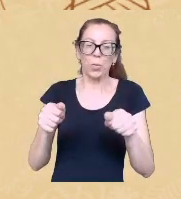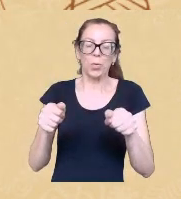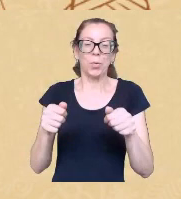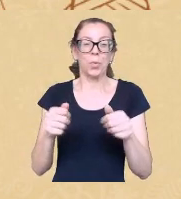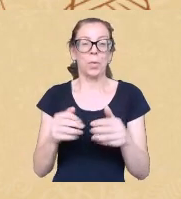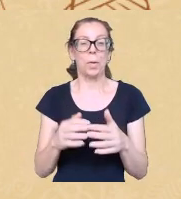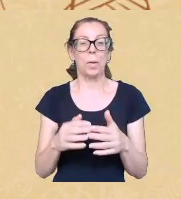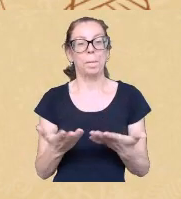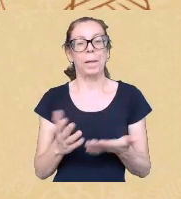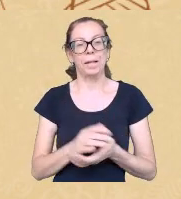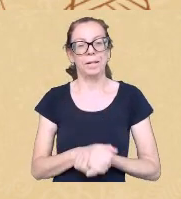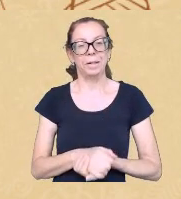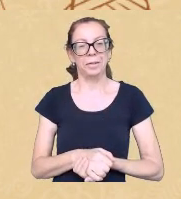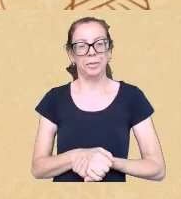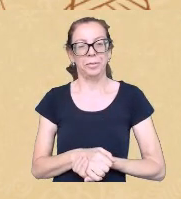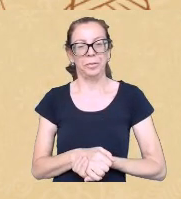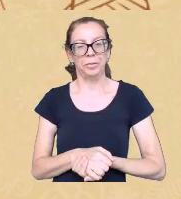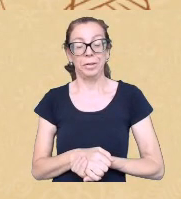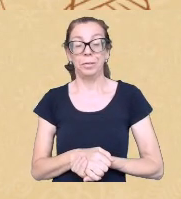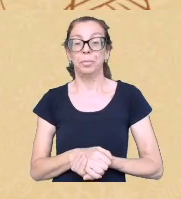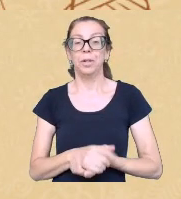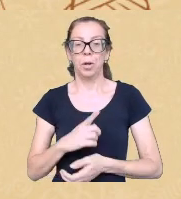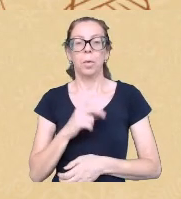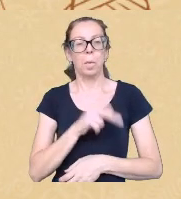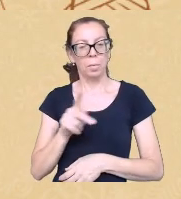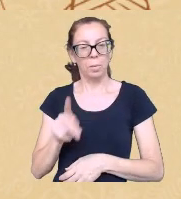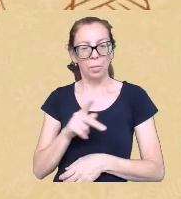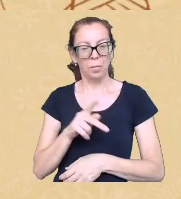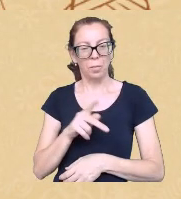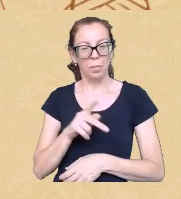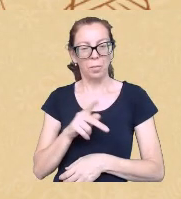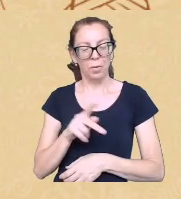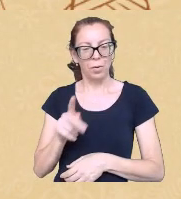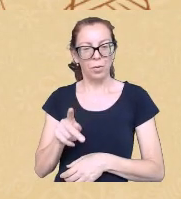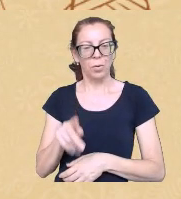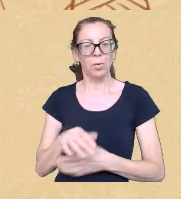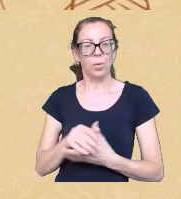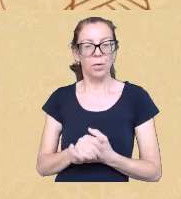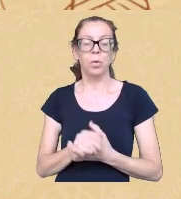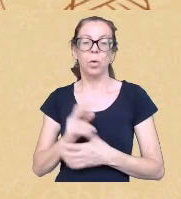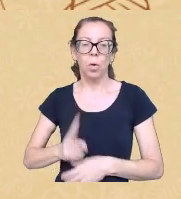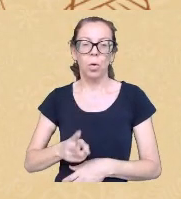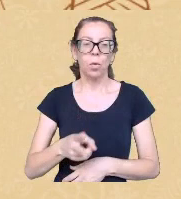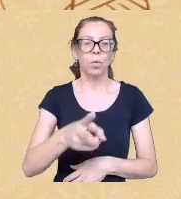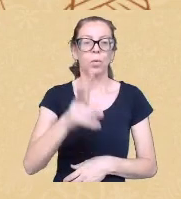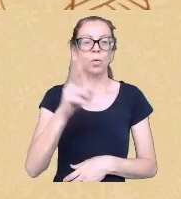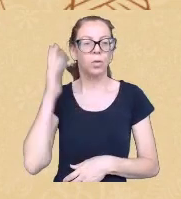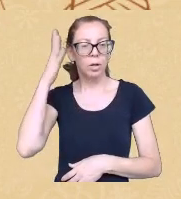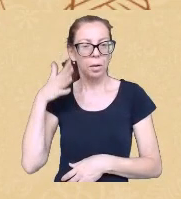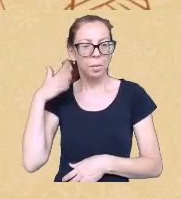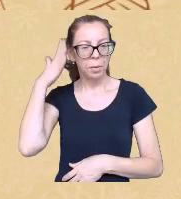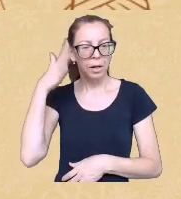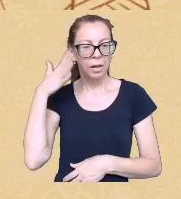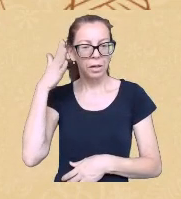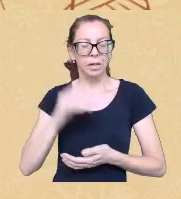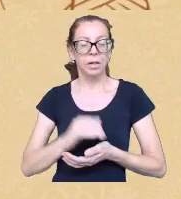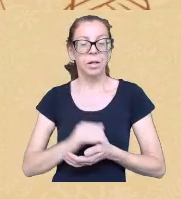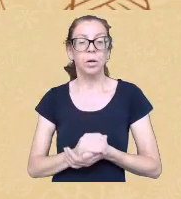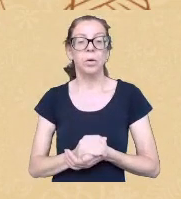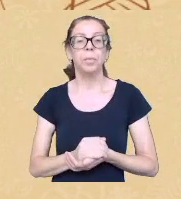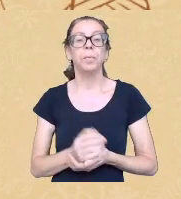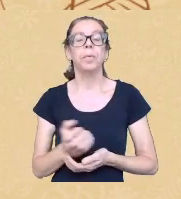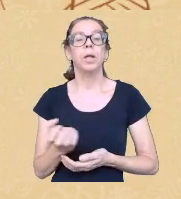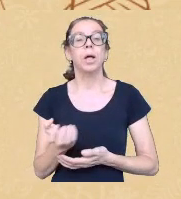a outra professora para a gente seguir a nossa conversa mas eu queria trazer esse livro